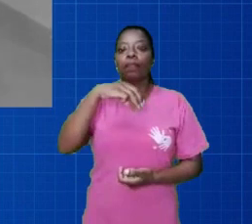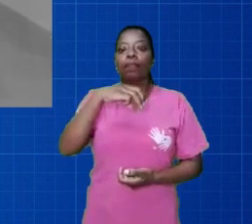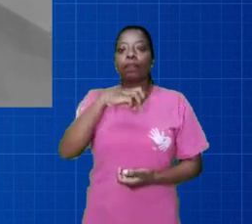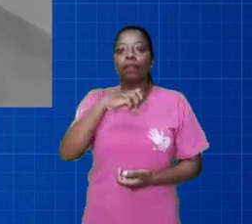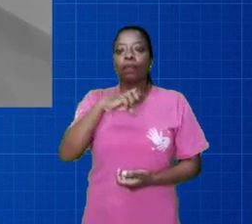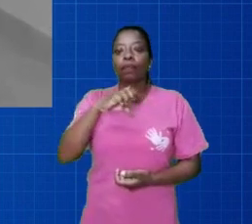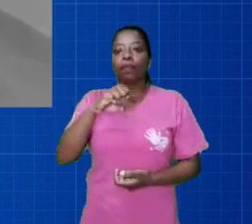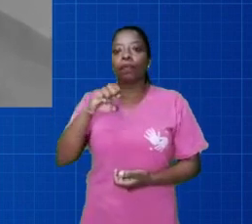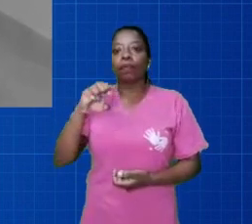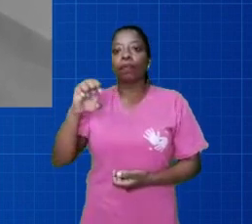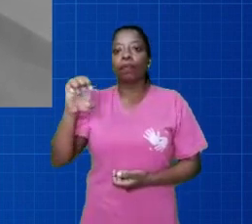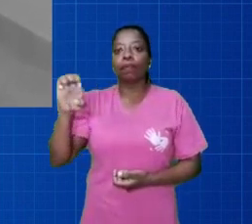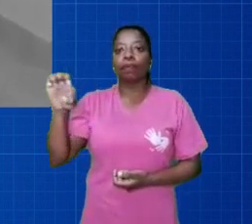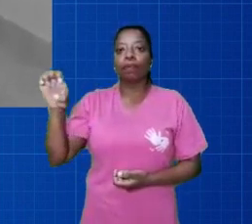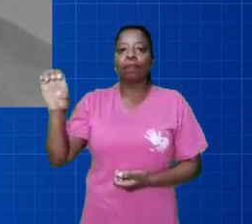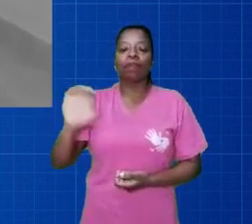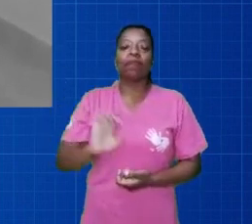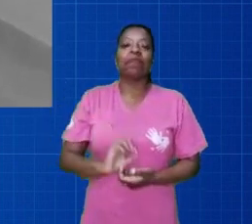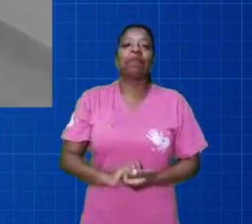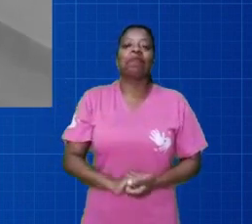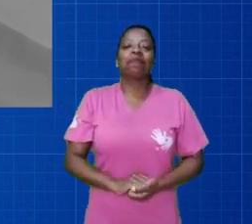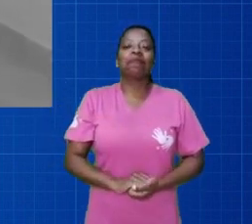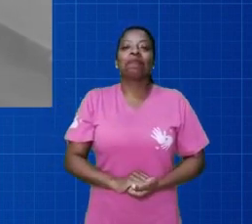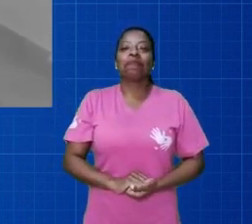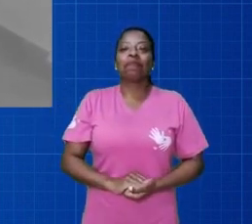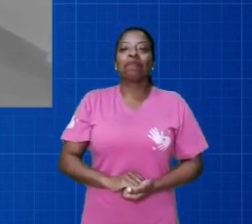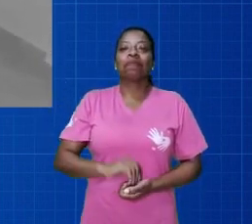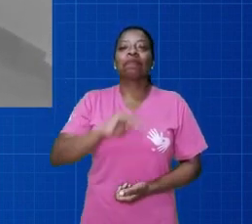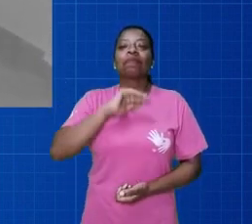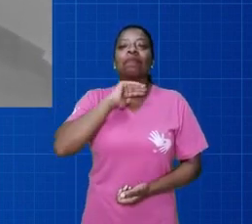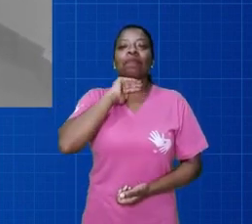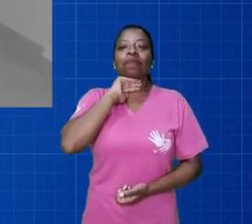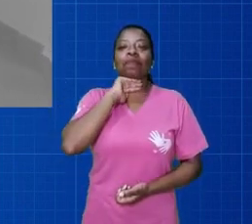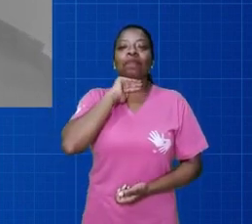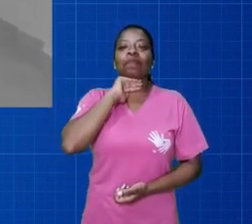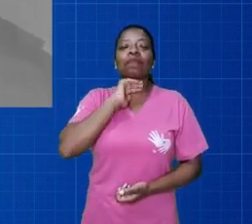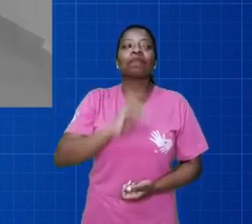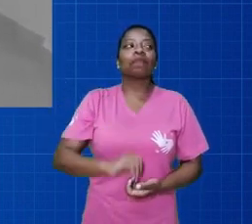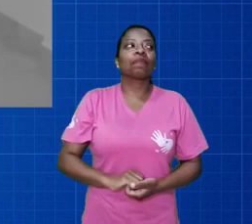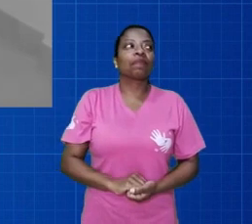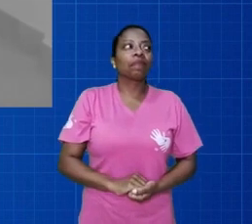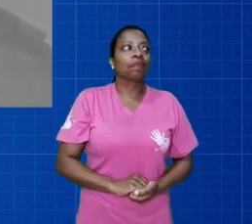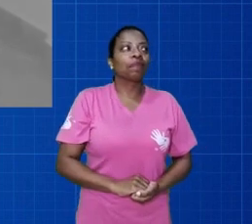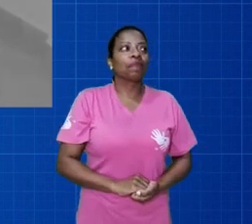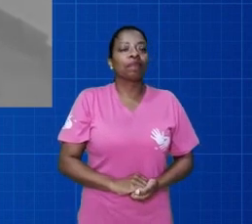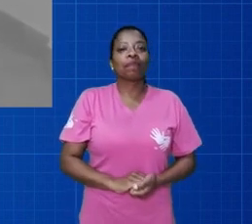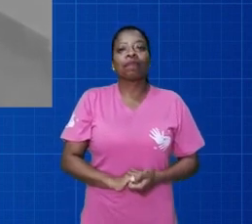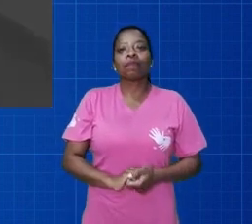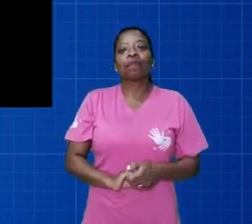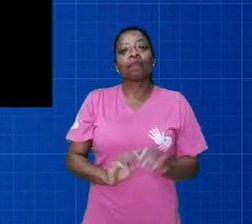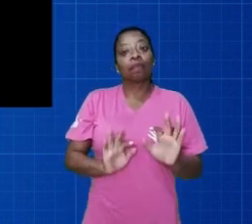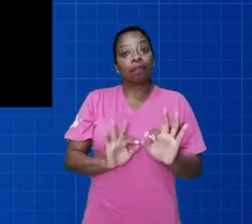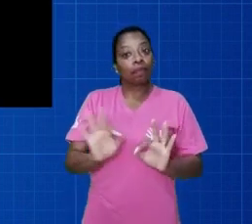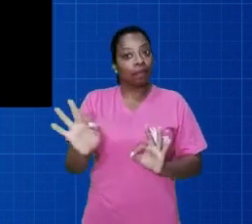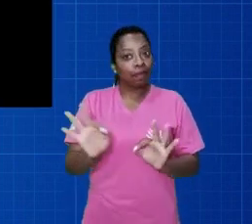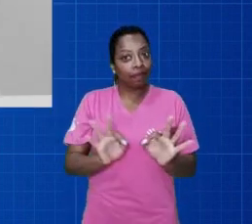E aí E aí E aí